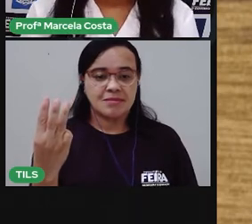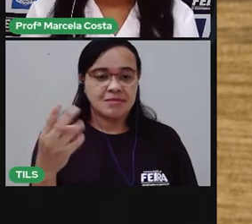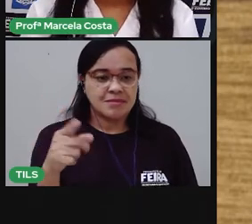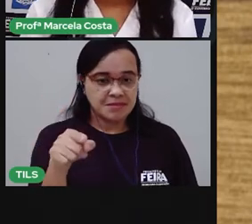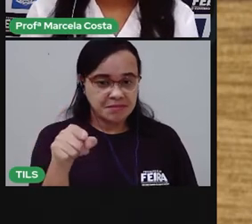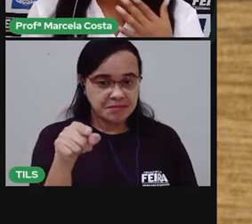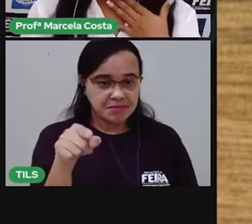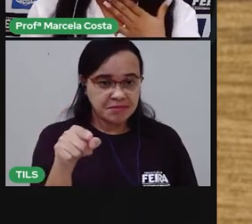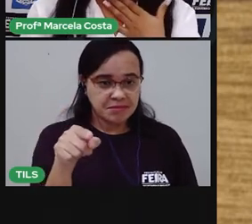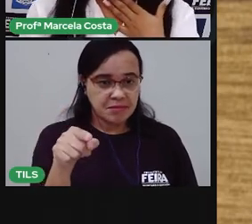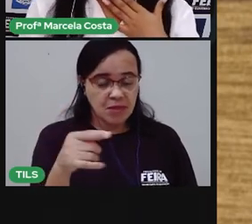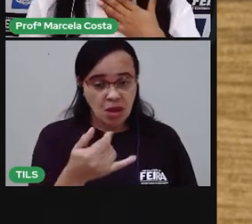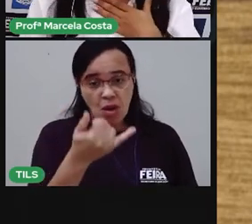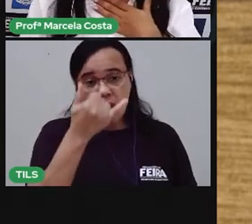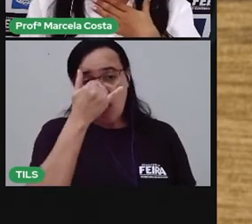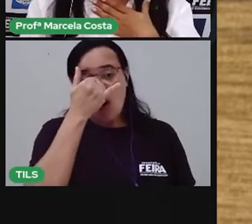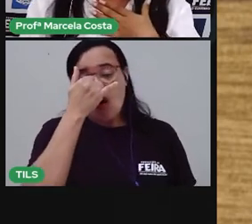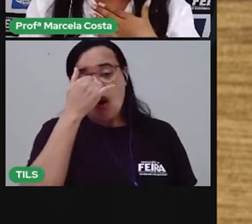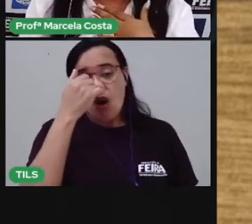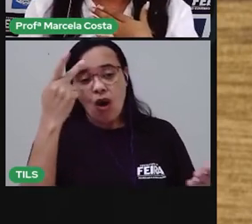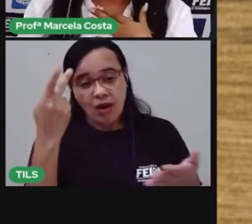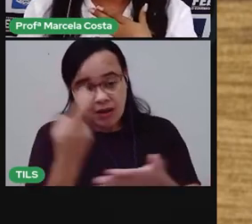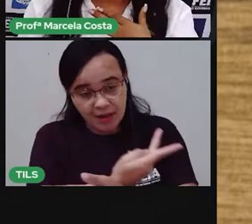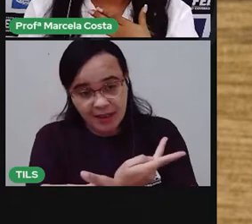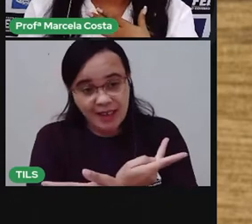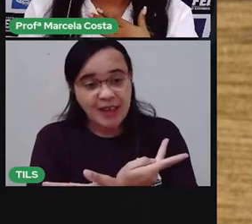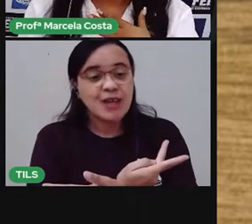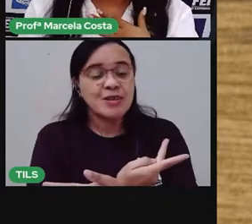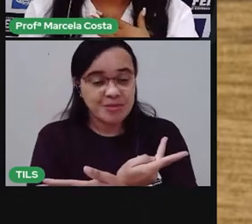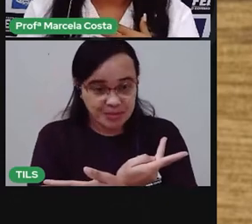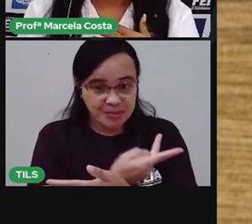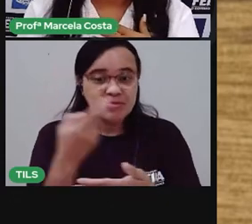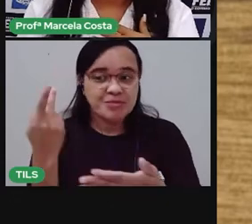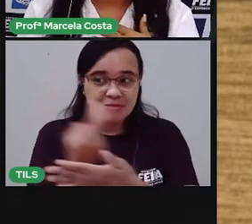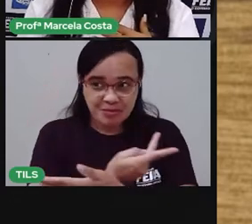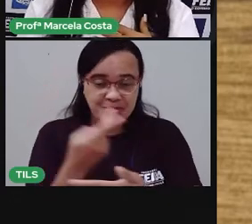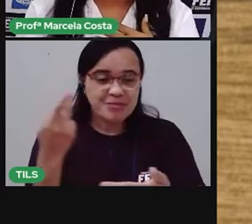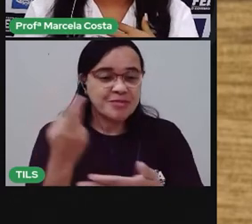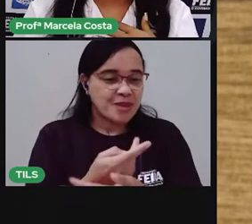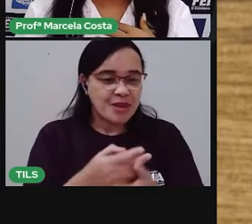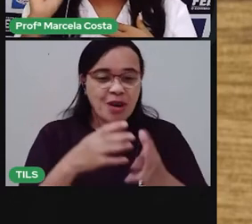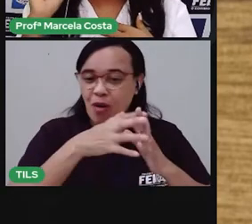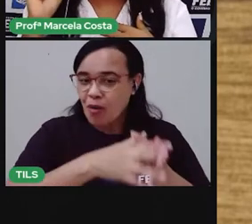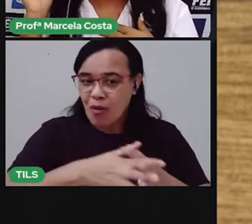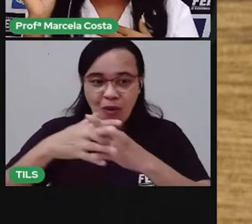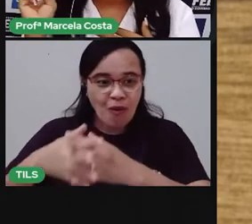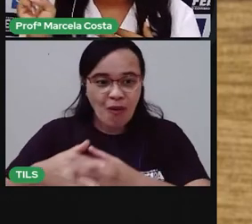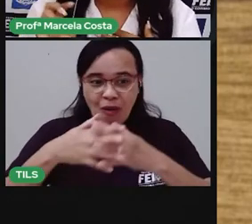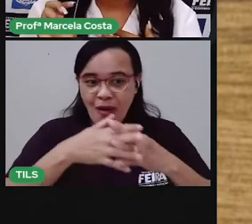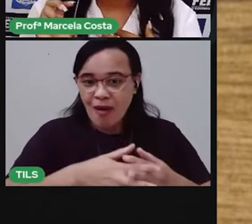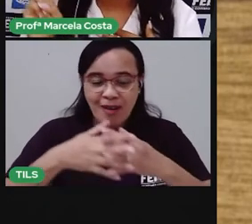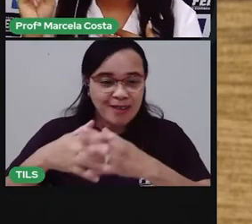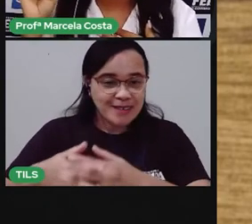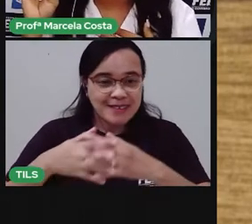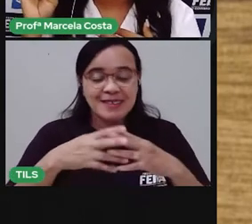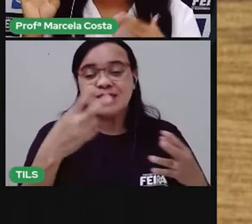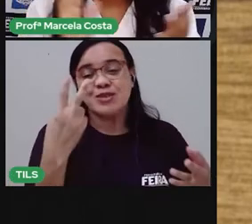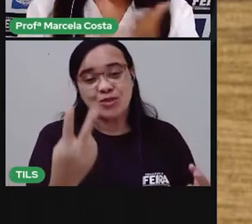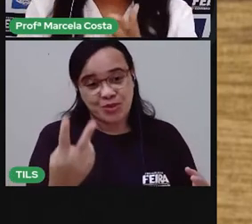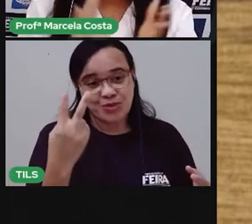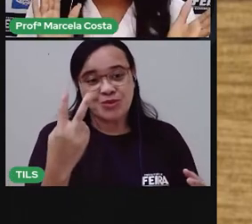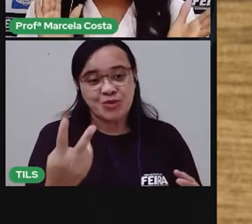Ou duas? A pró errou aqui, ó. Me confundi na hora de clicar. Milho tem? Tem duas.